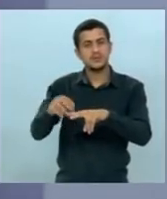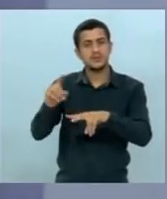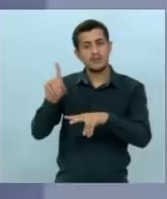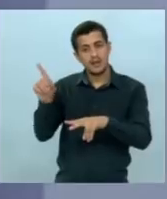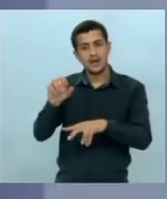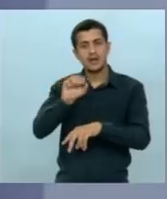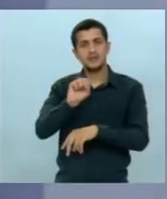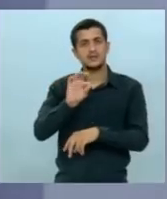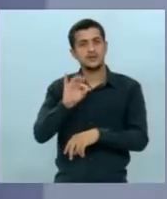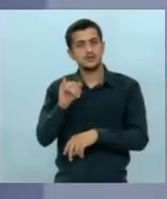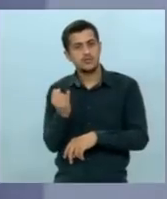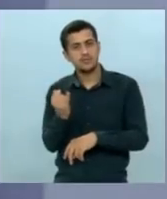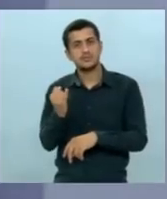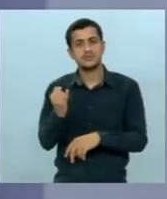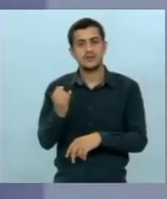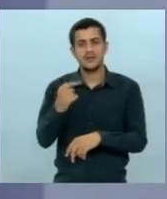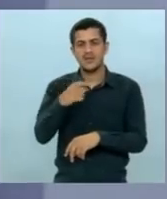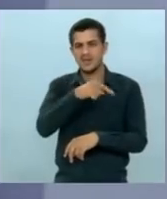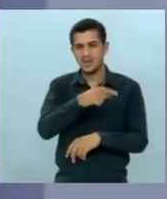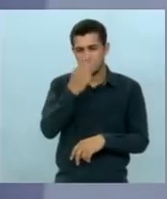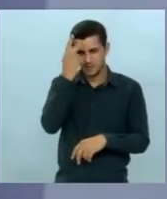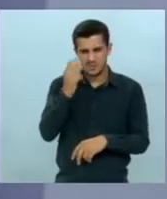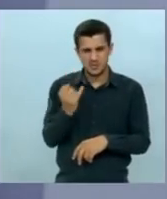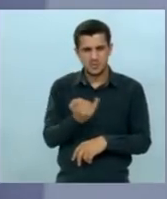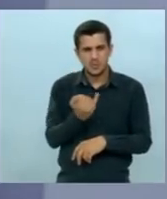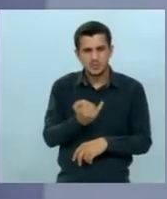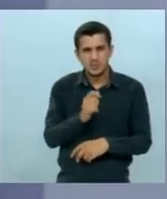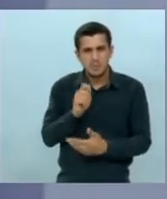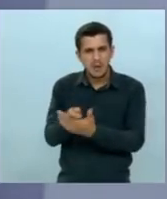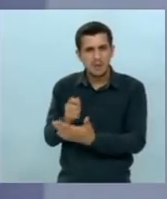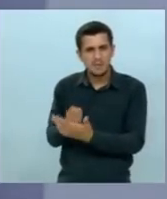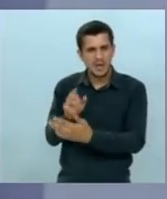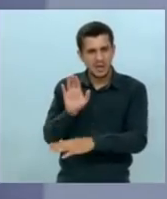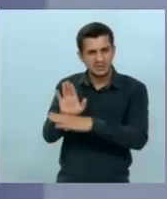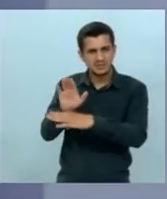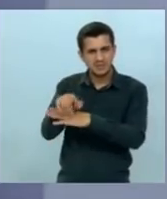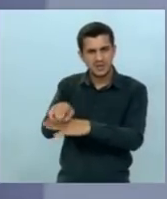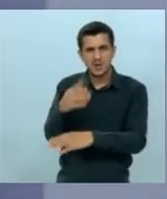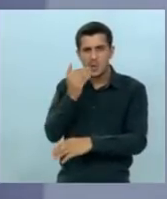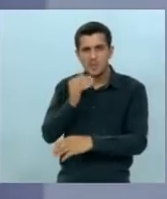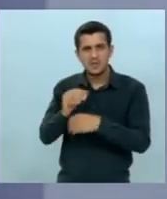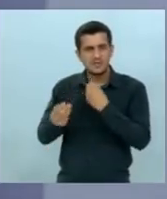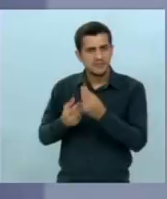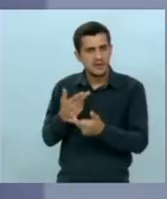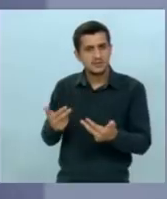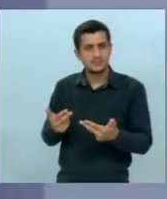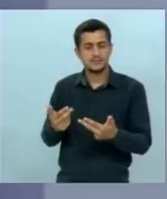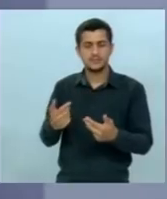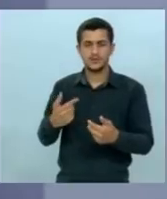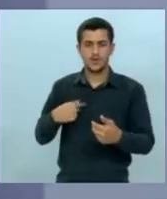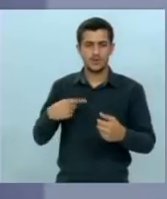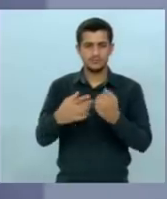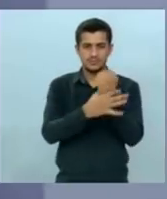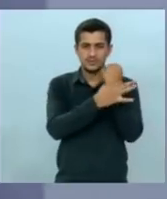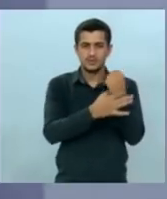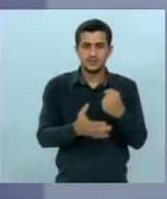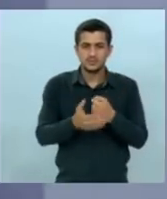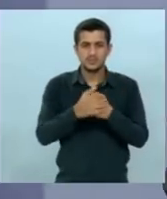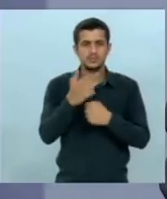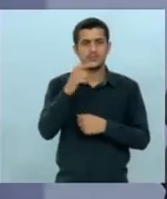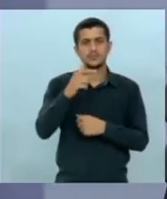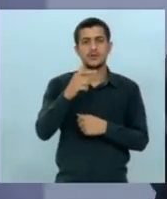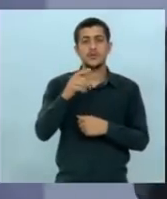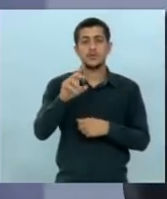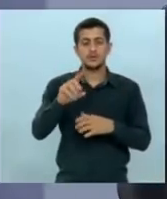Supremo porque não é justo o cidadão do Estado pagar por isso agora nós não omitimos na segurança hoje só tem cinco